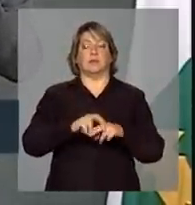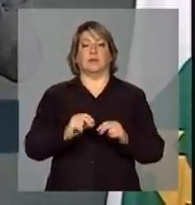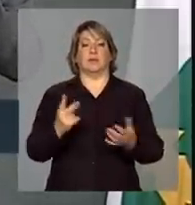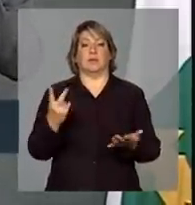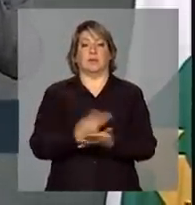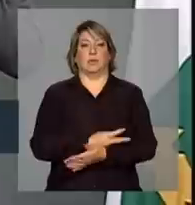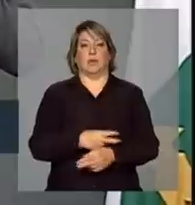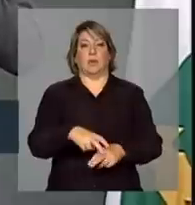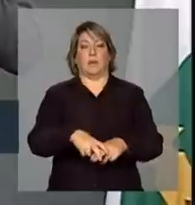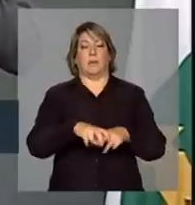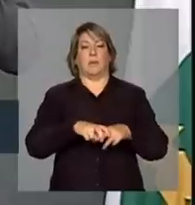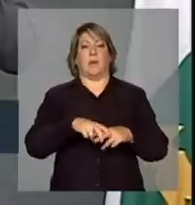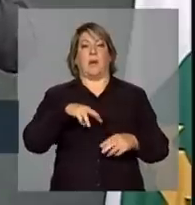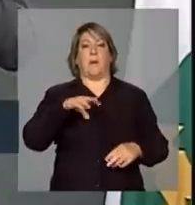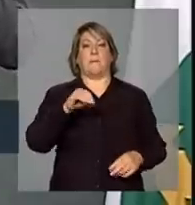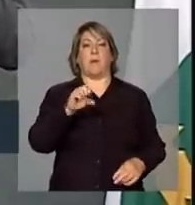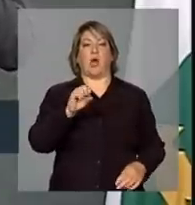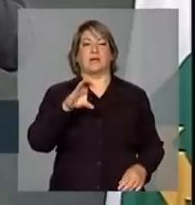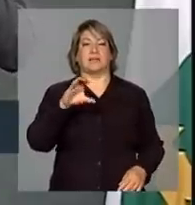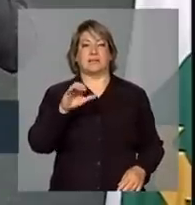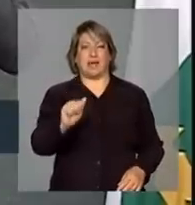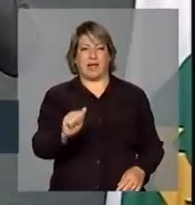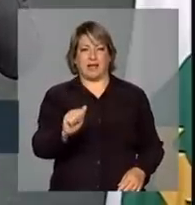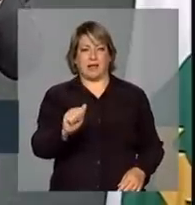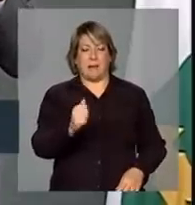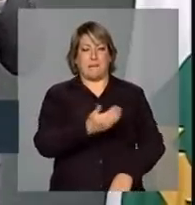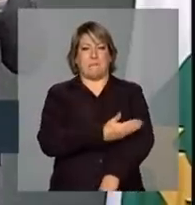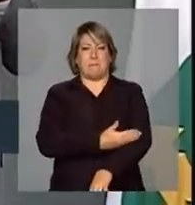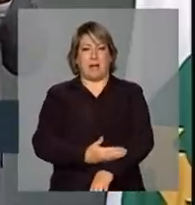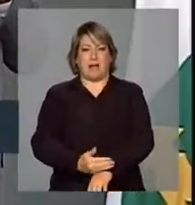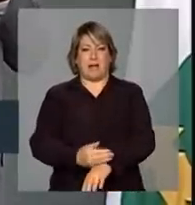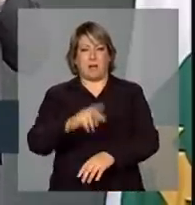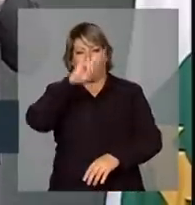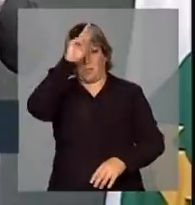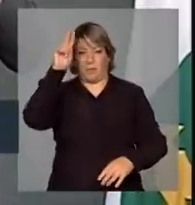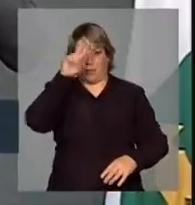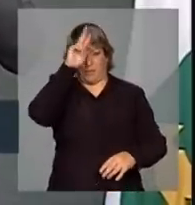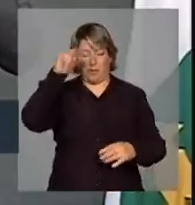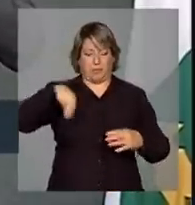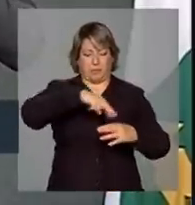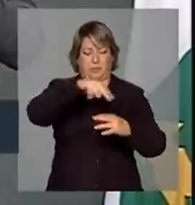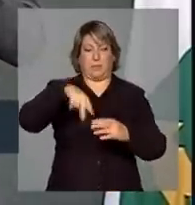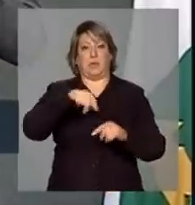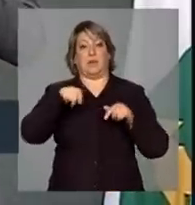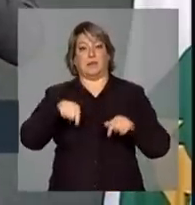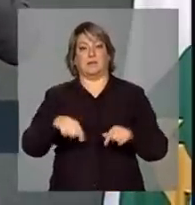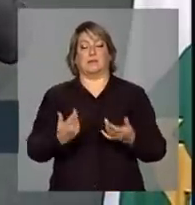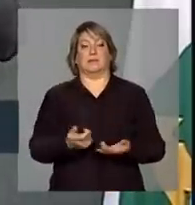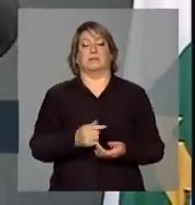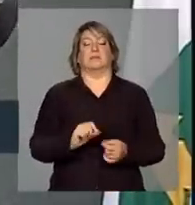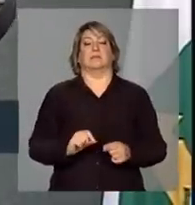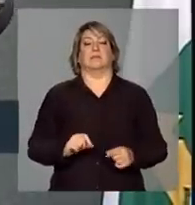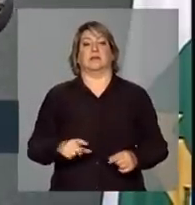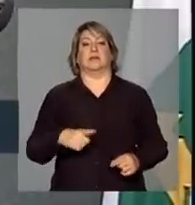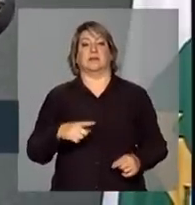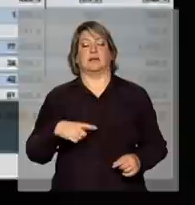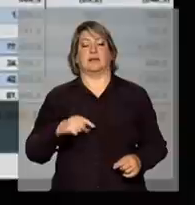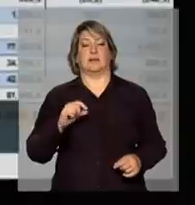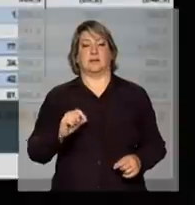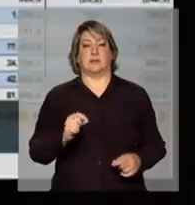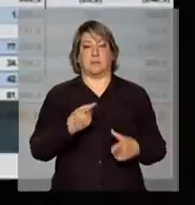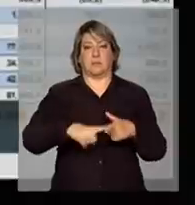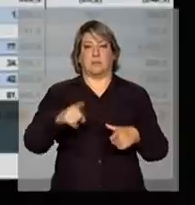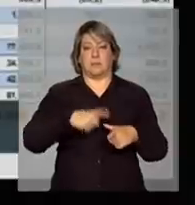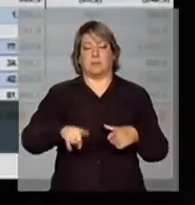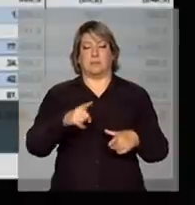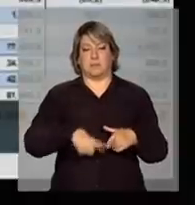muito forte do ataque da mosca branca. E isso, de certa forma, permite um certo vazio sanitário. E também a